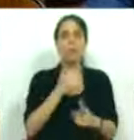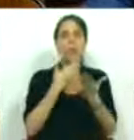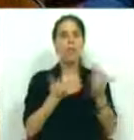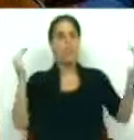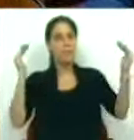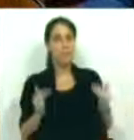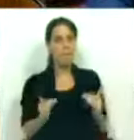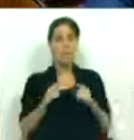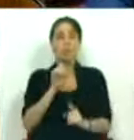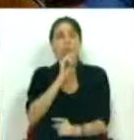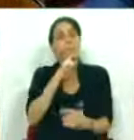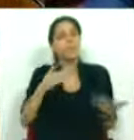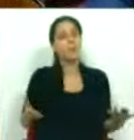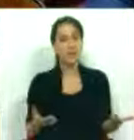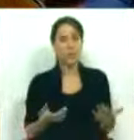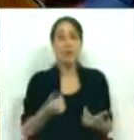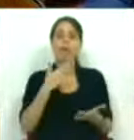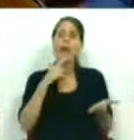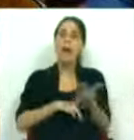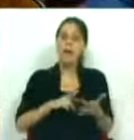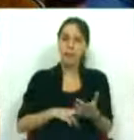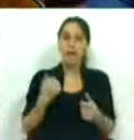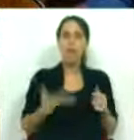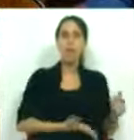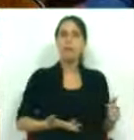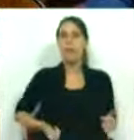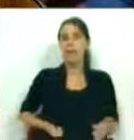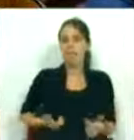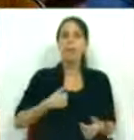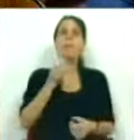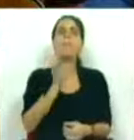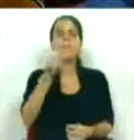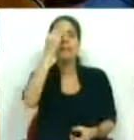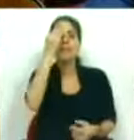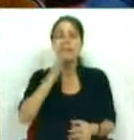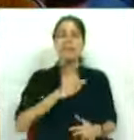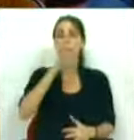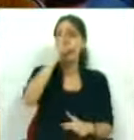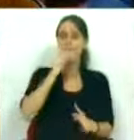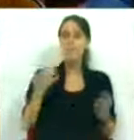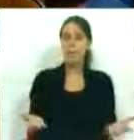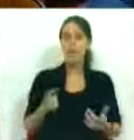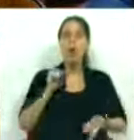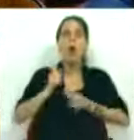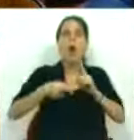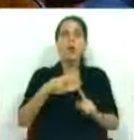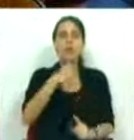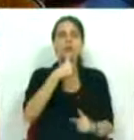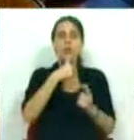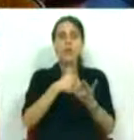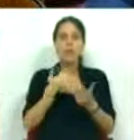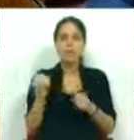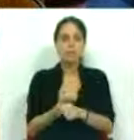para minimizar, dentro do possível e com realismo, o desemprego. Precisamos saber, Sr. Ministro, quais as medidas